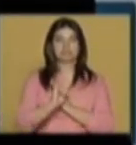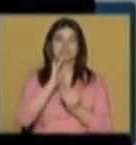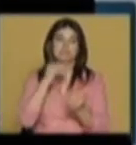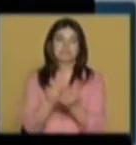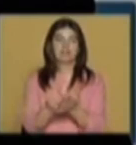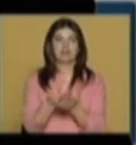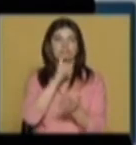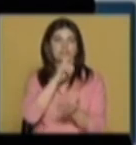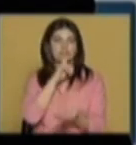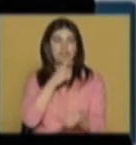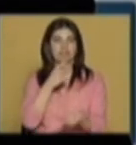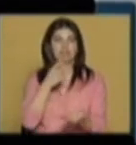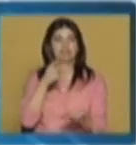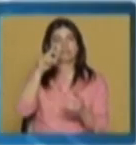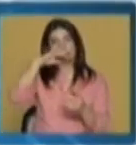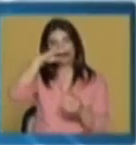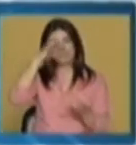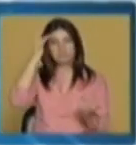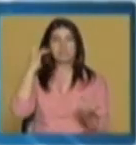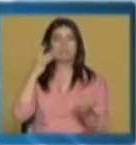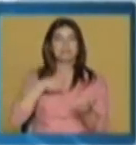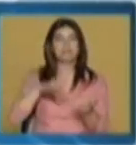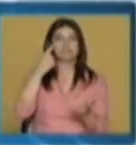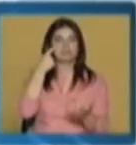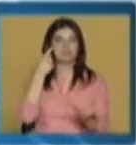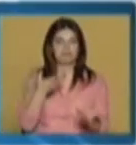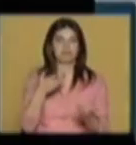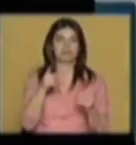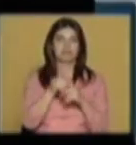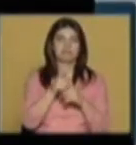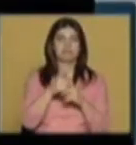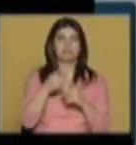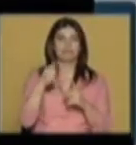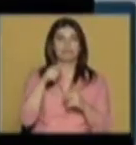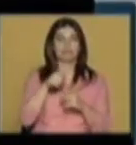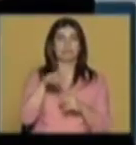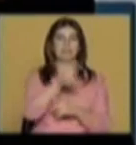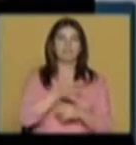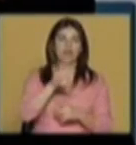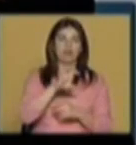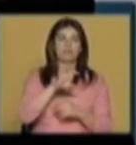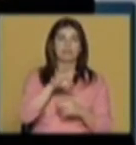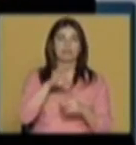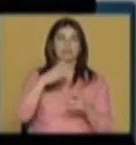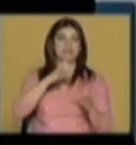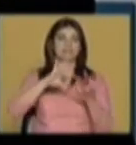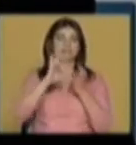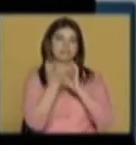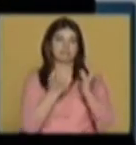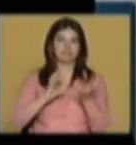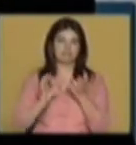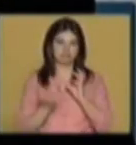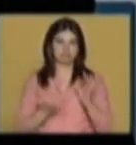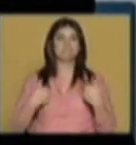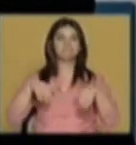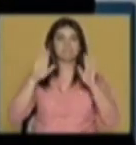o professor estava a dizer há pouco, uma espécie de instabilidade geral nas formas ou apelo à plasticidade. Mas eu